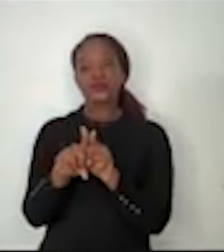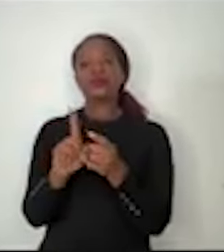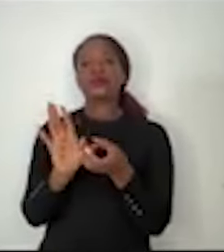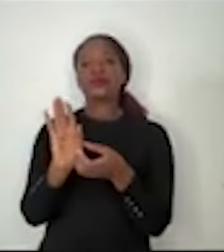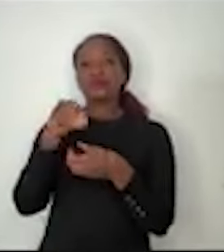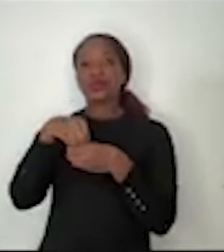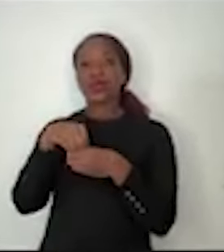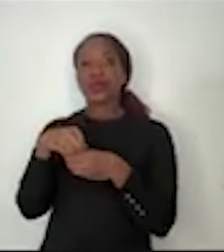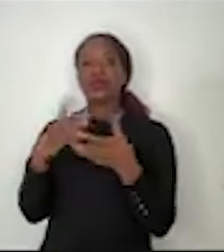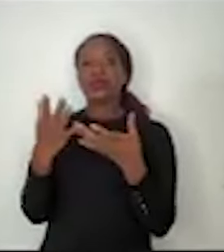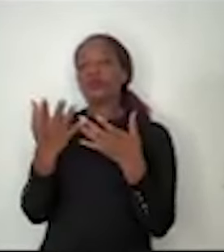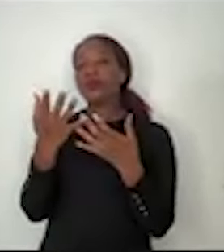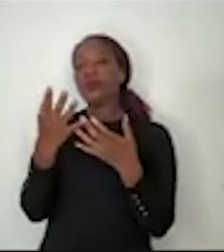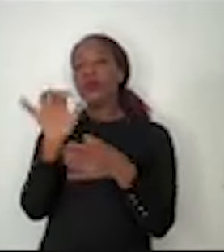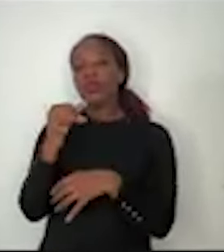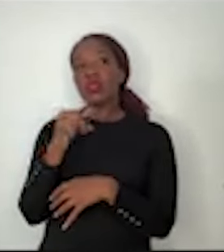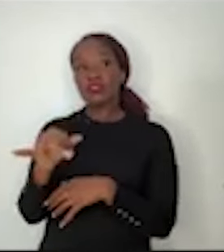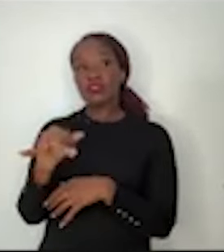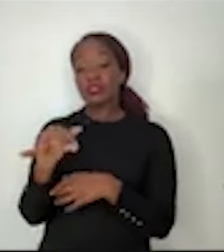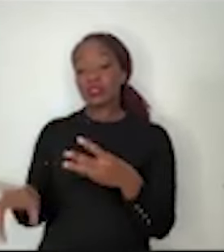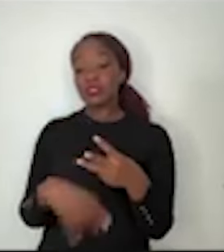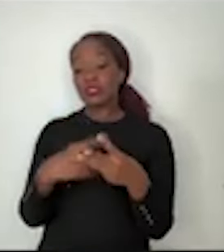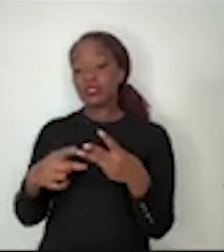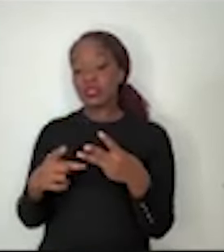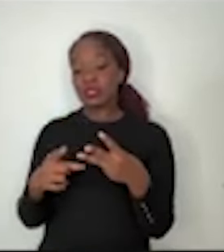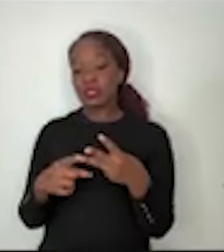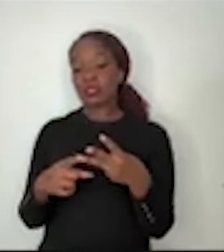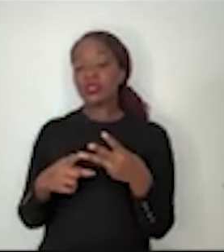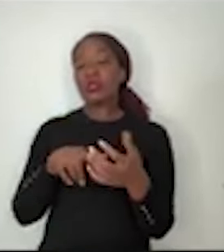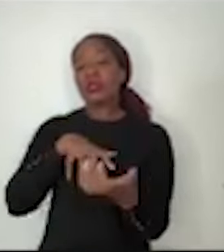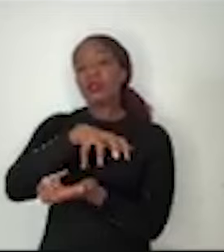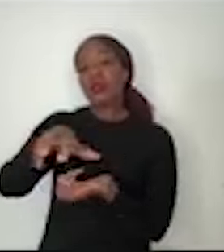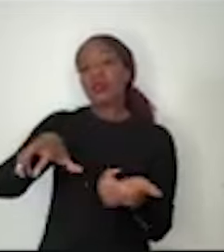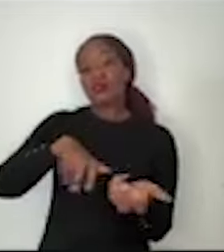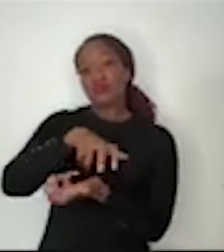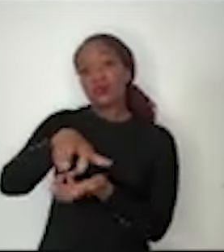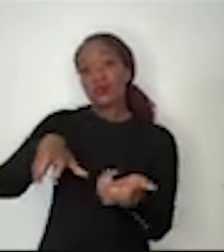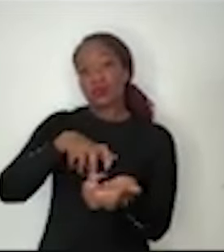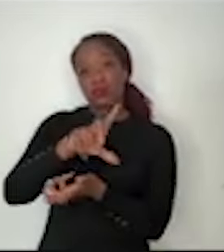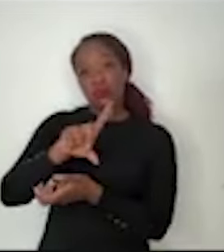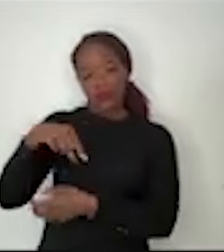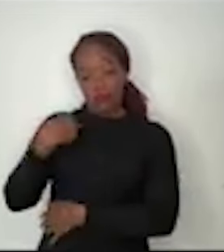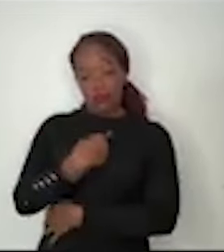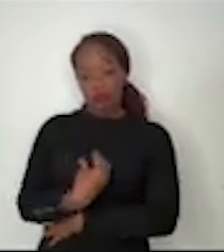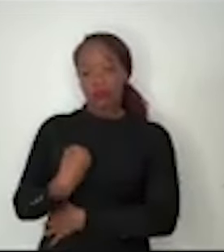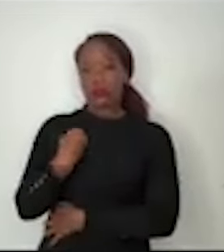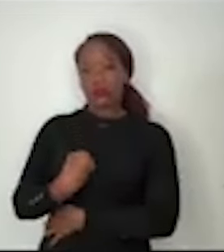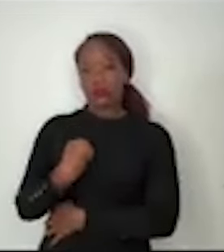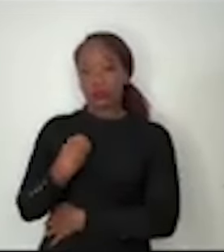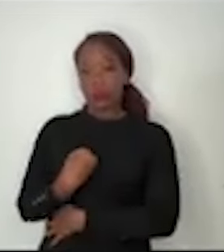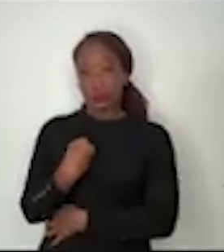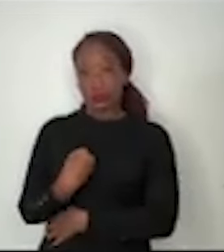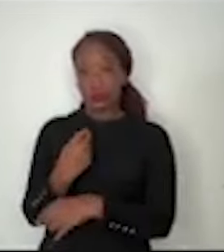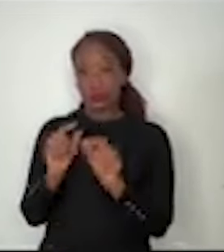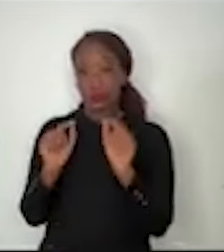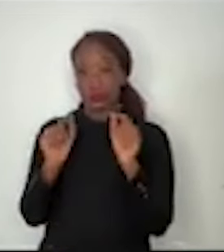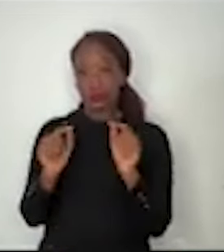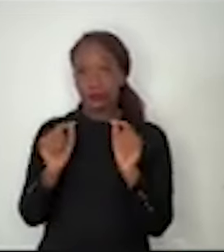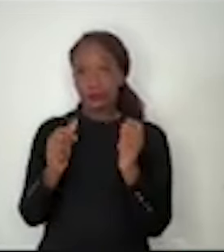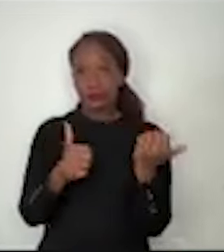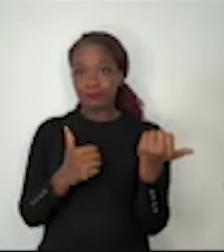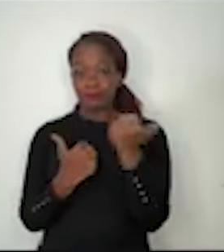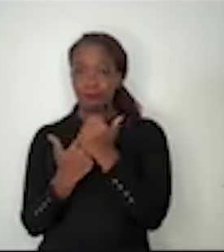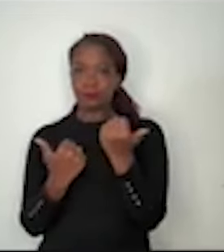energia, e a terceira é essa revolução que nós ainda vivemos, que é a da substituição da